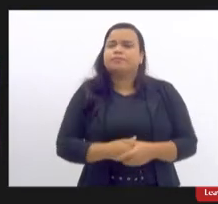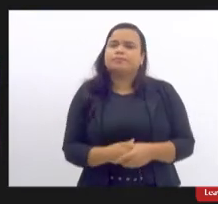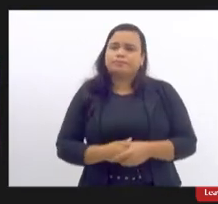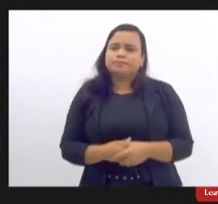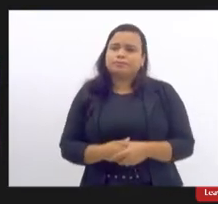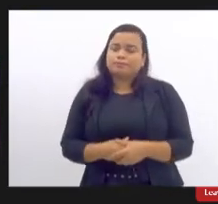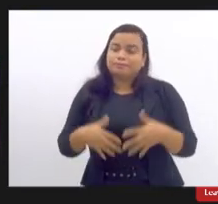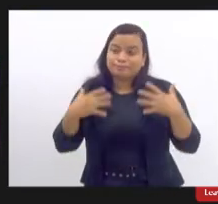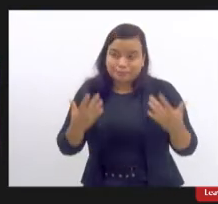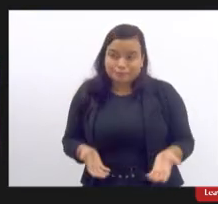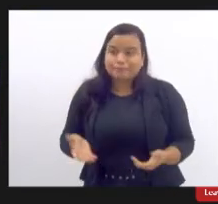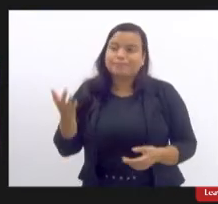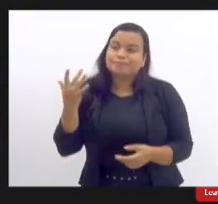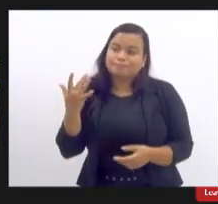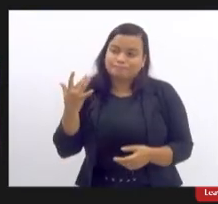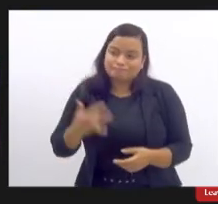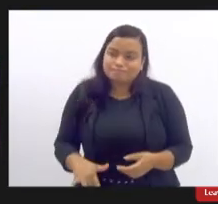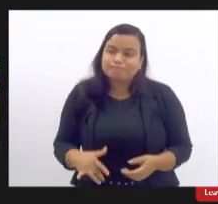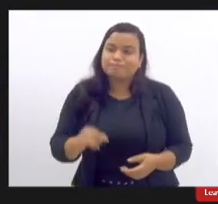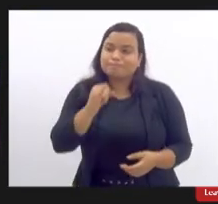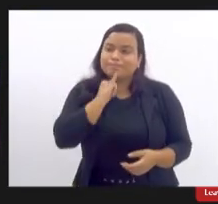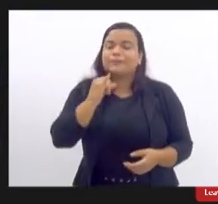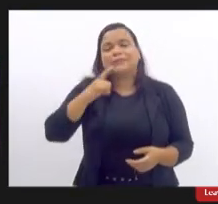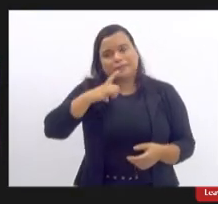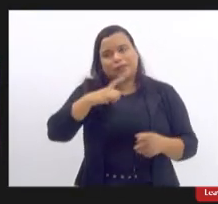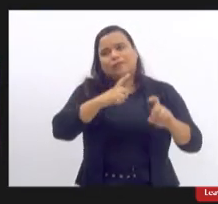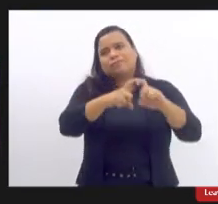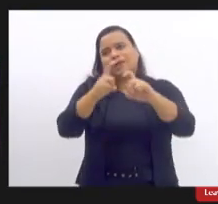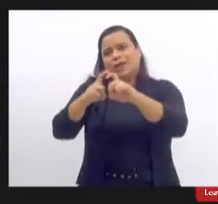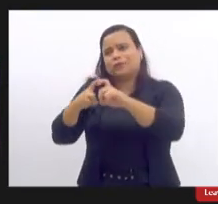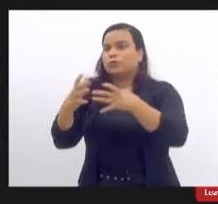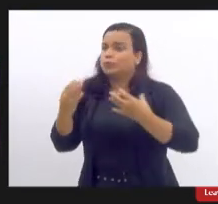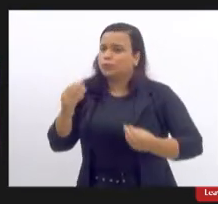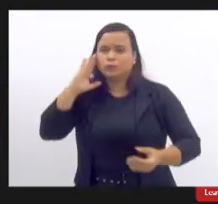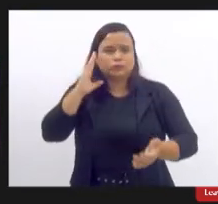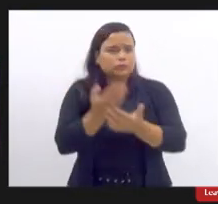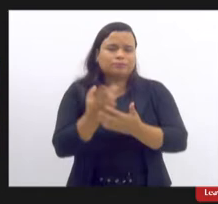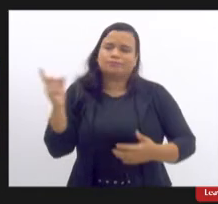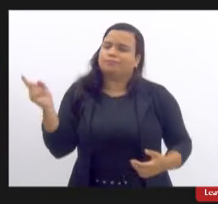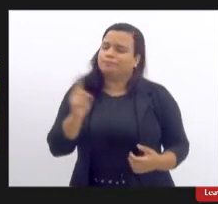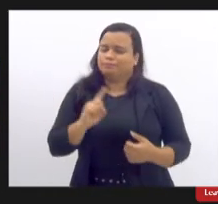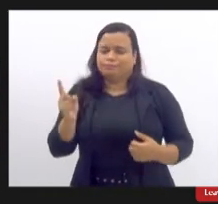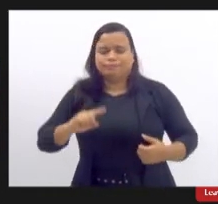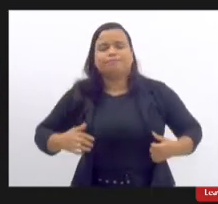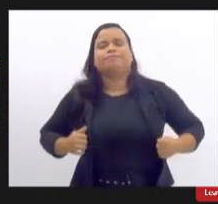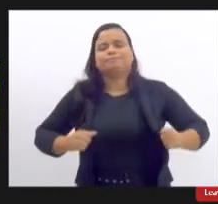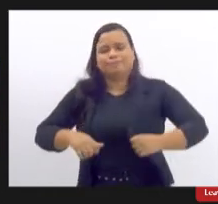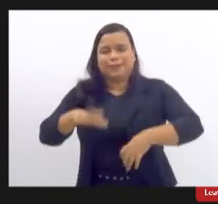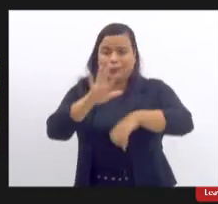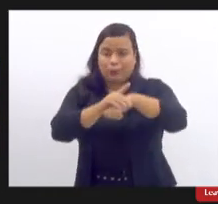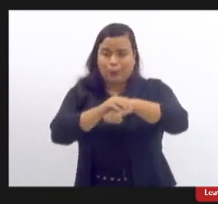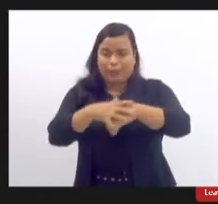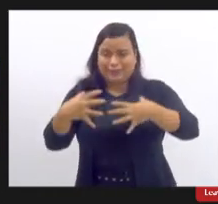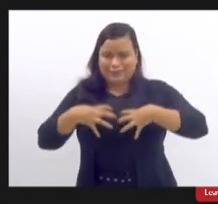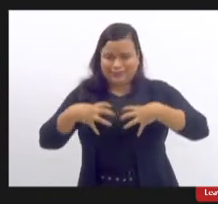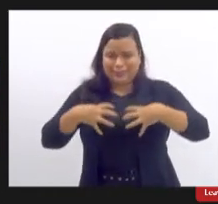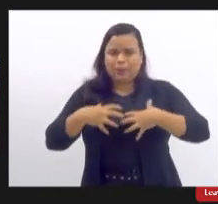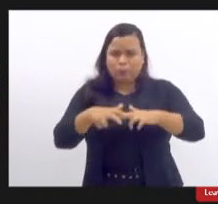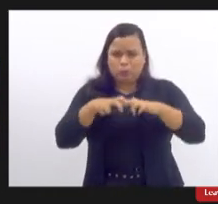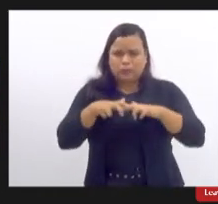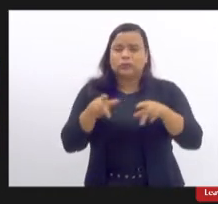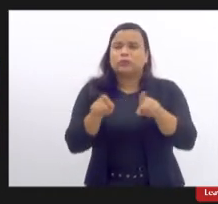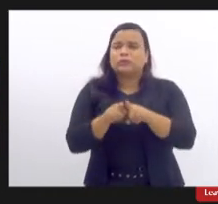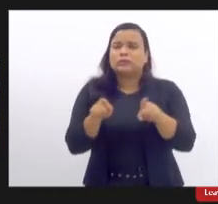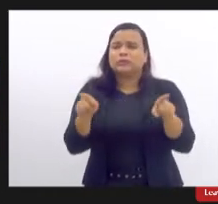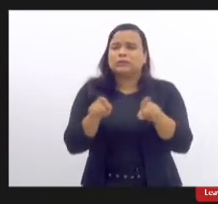infelizmente ainda tem existem muitos médicos que ainda não acreditam tanto na doença do filicone quanto na